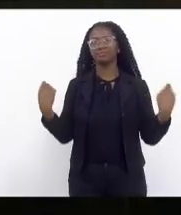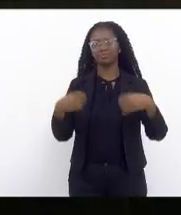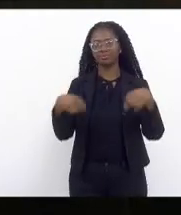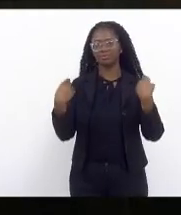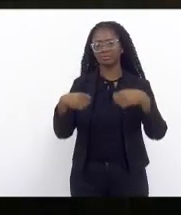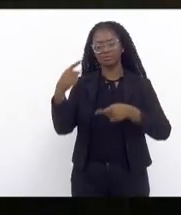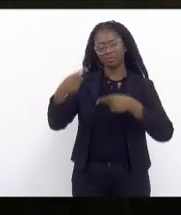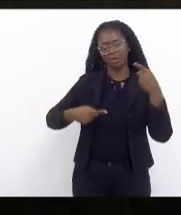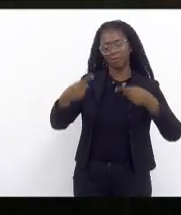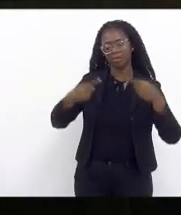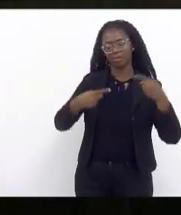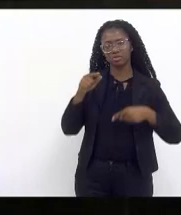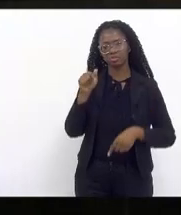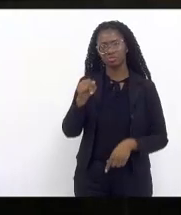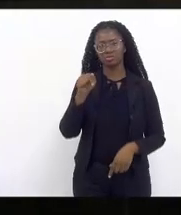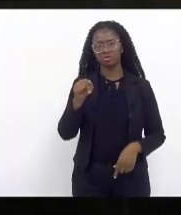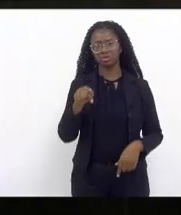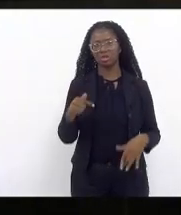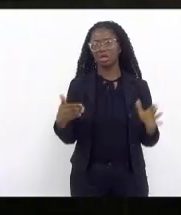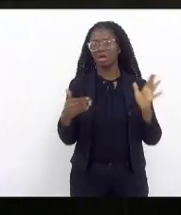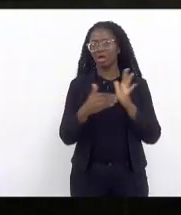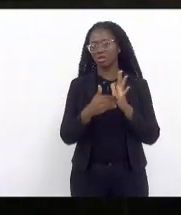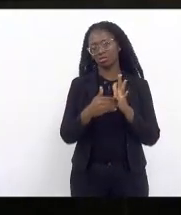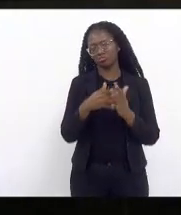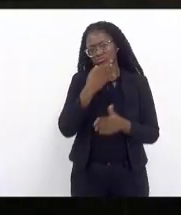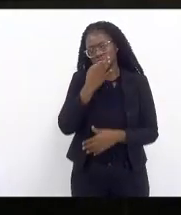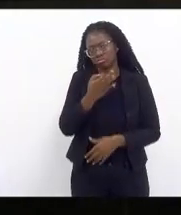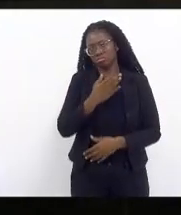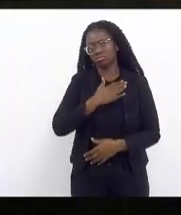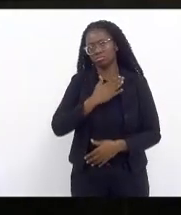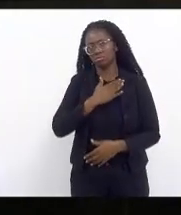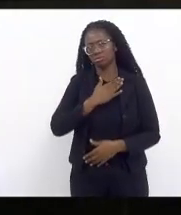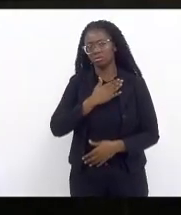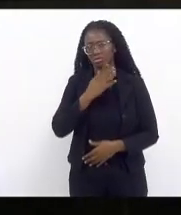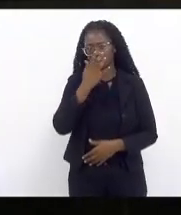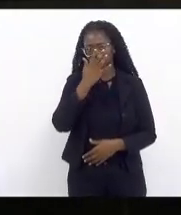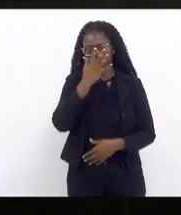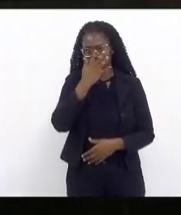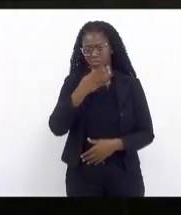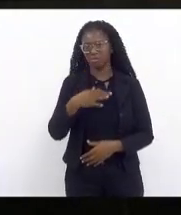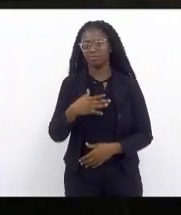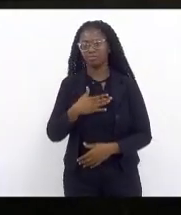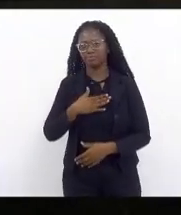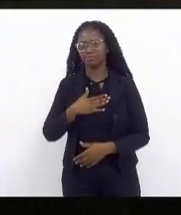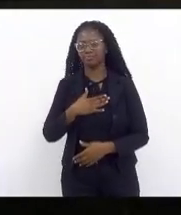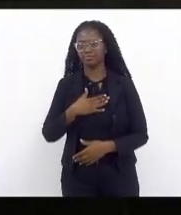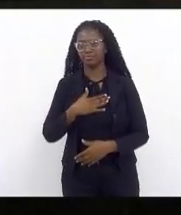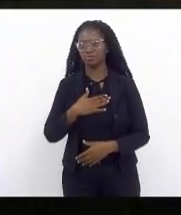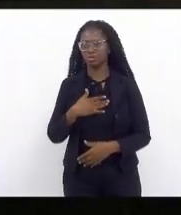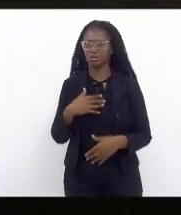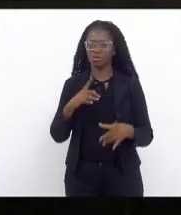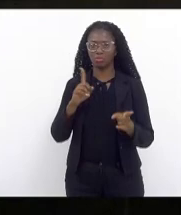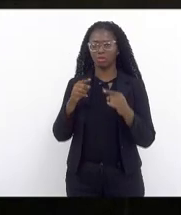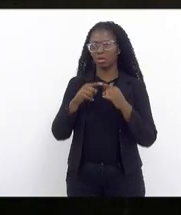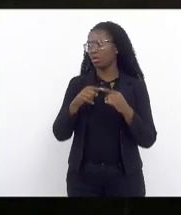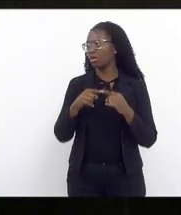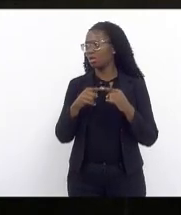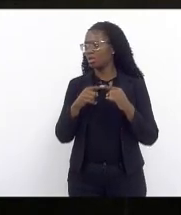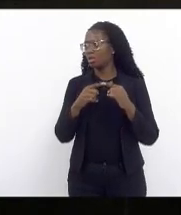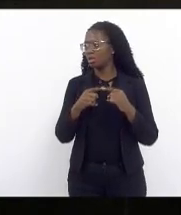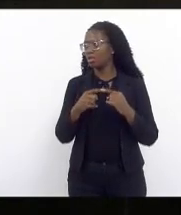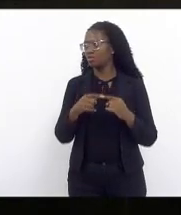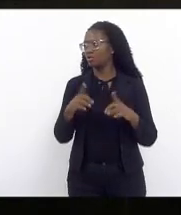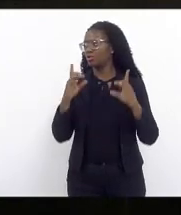debatido nesta casa até na minha opinião de forma muito republicana com divergências a